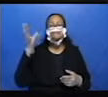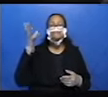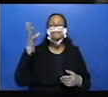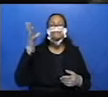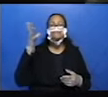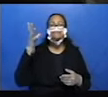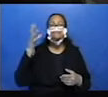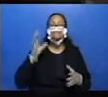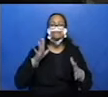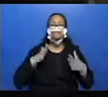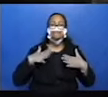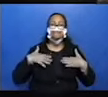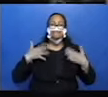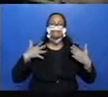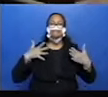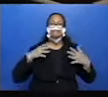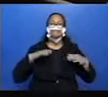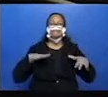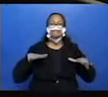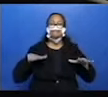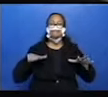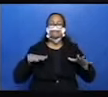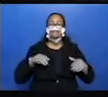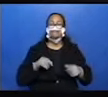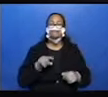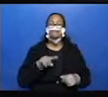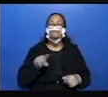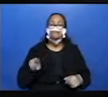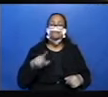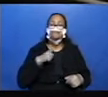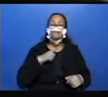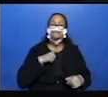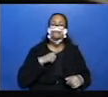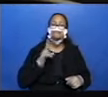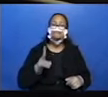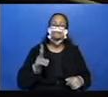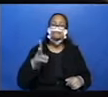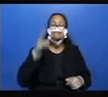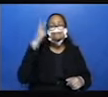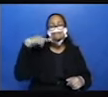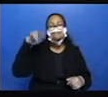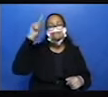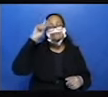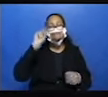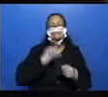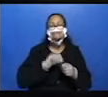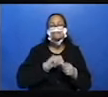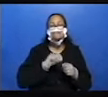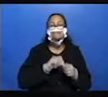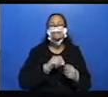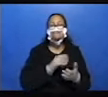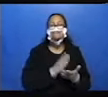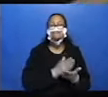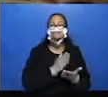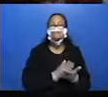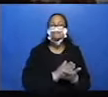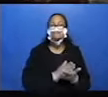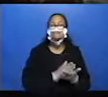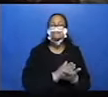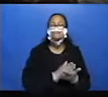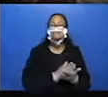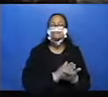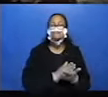assustadores. Você tem que continuar a história. Faça em seu caderno. Então, eu tenho duas opções.